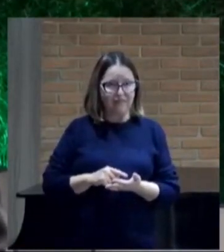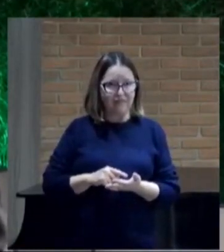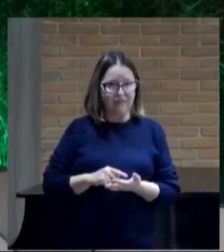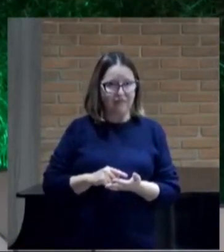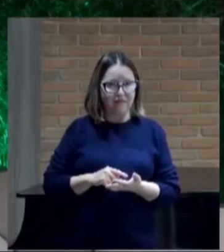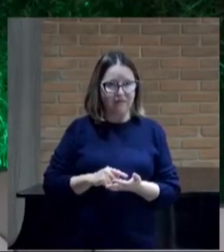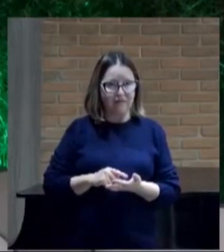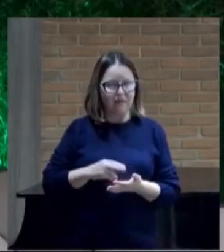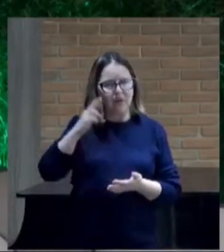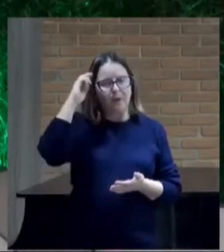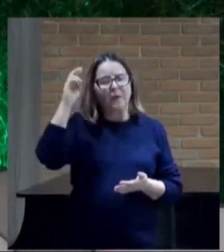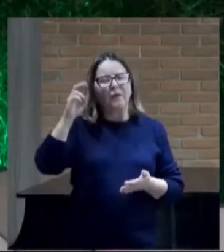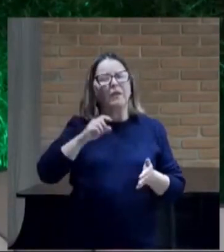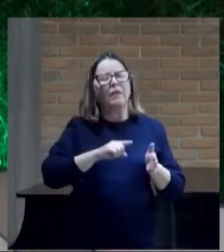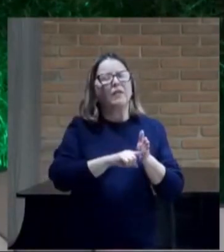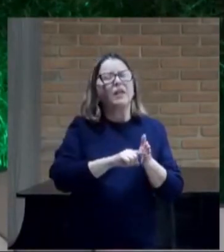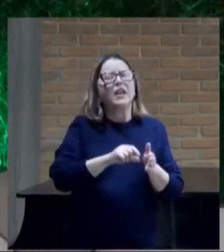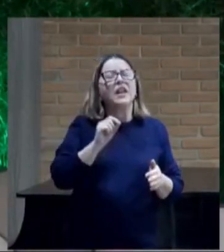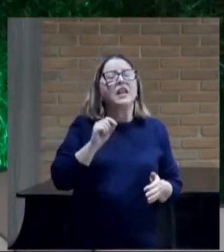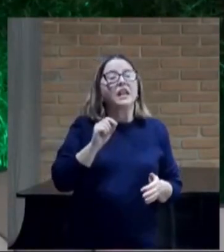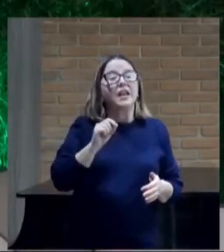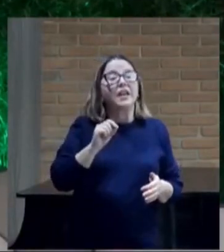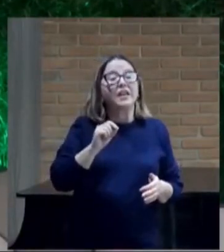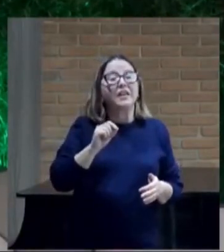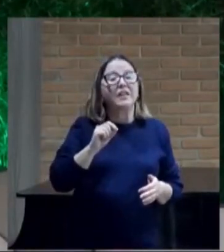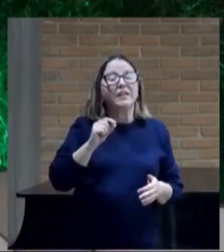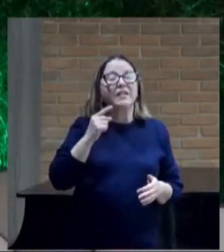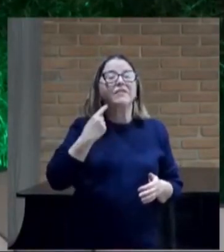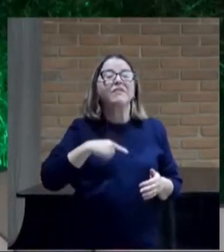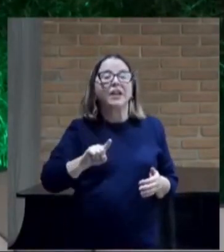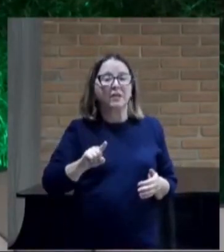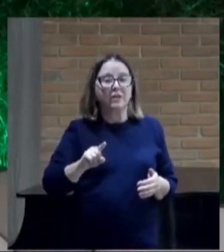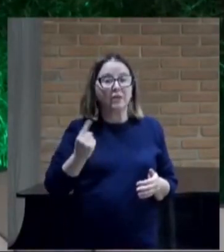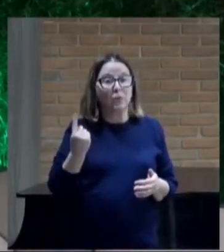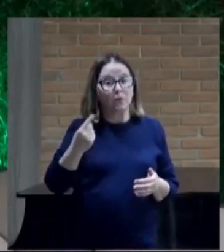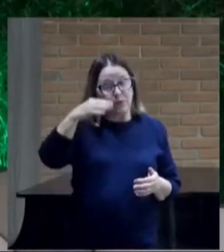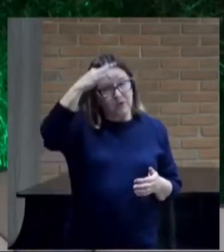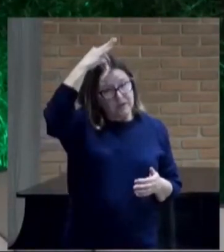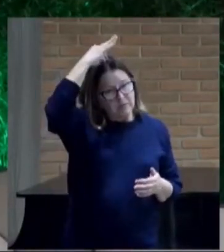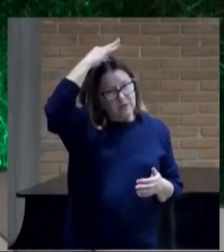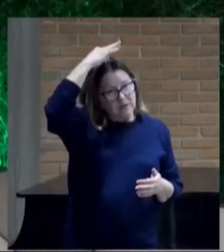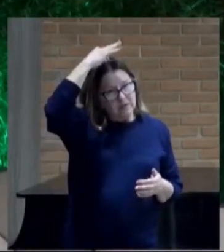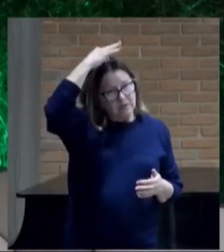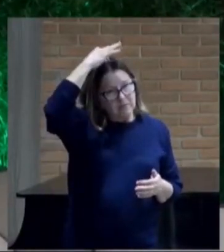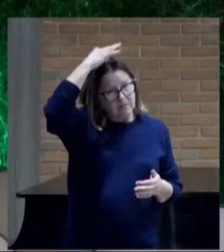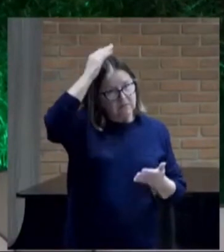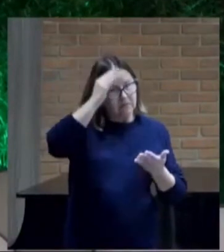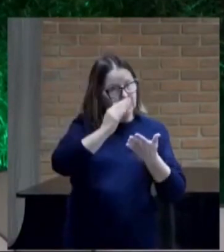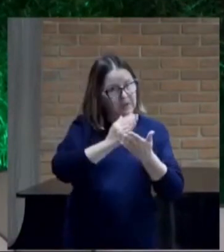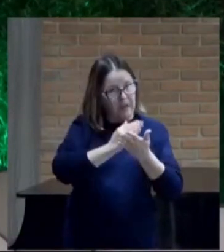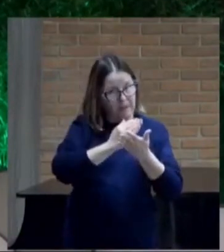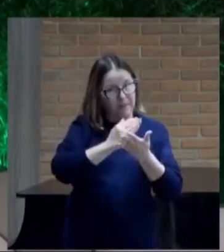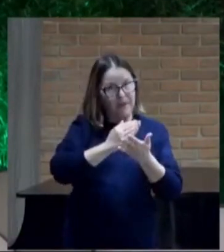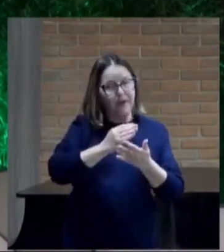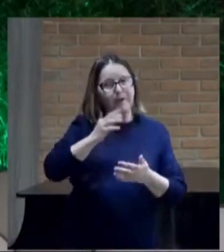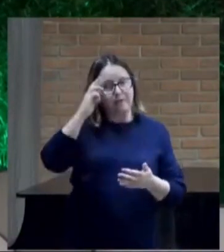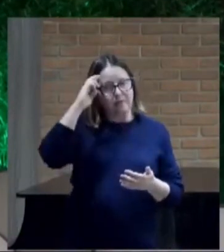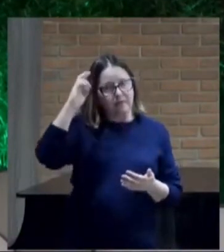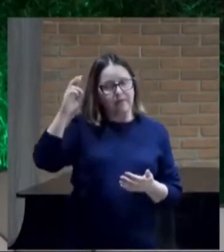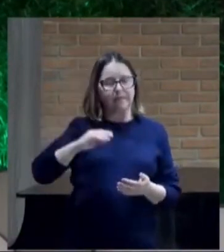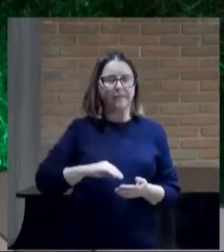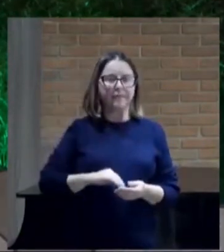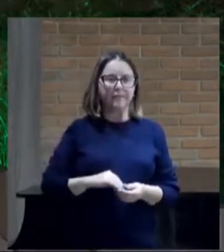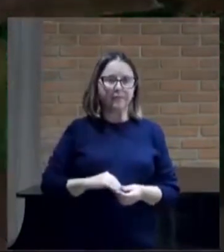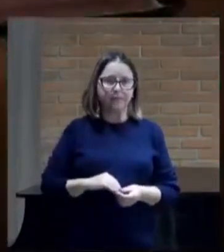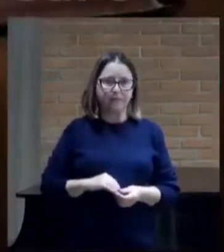O Senhor perguntou quem é que vai um espírito da parte do Senhor? Vamos